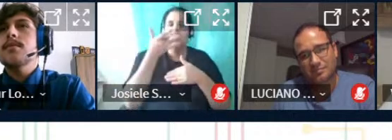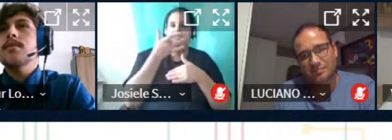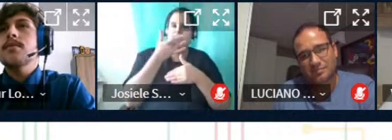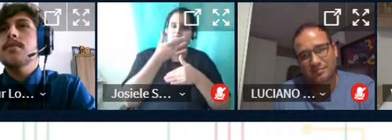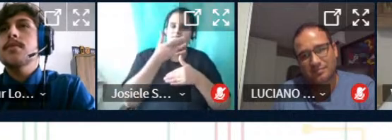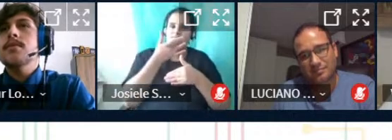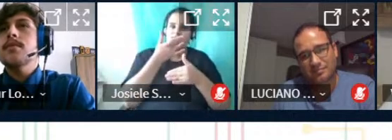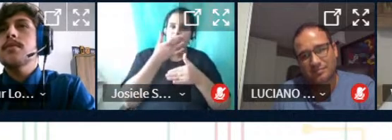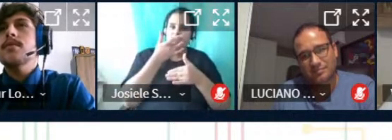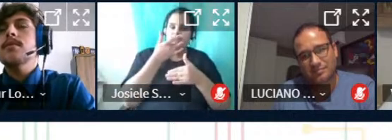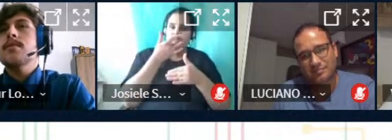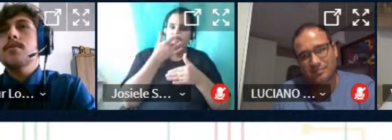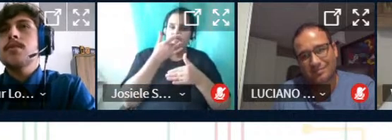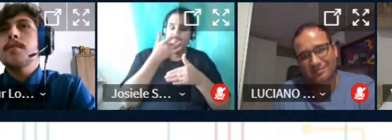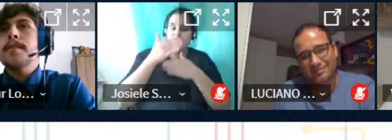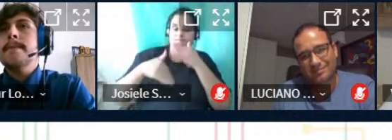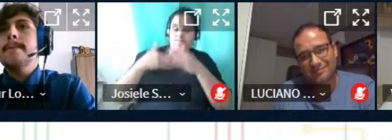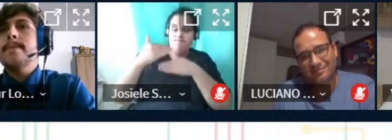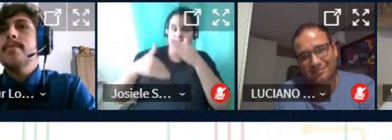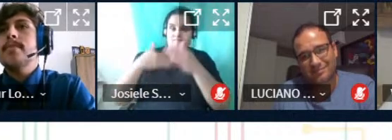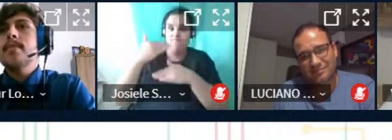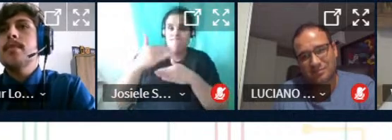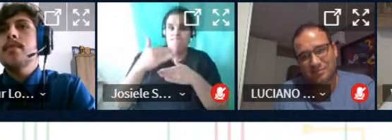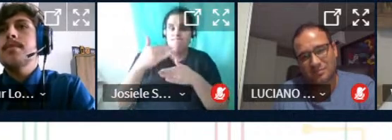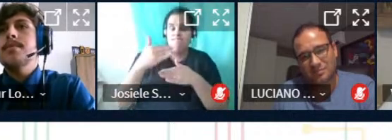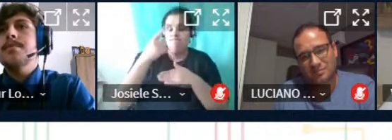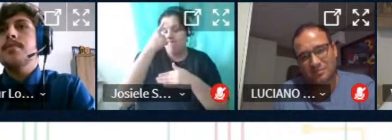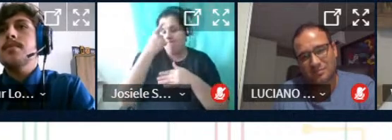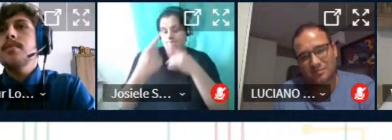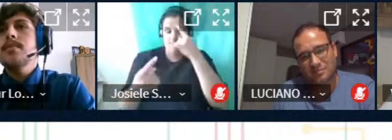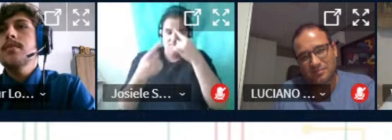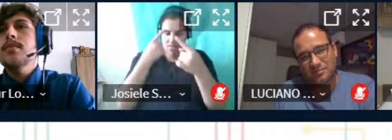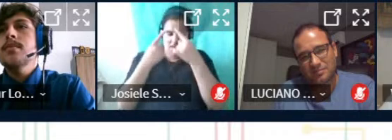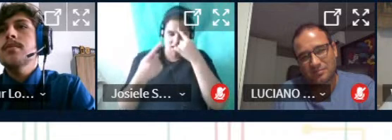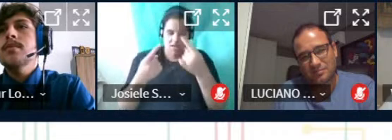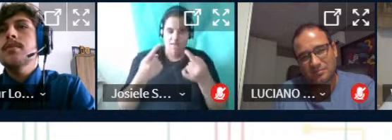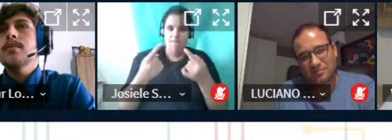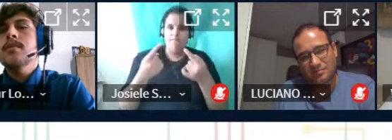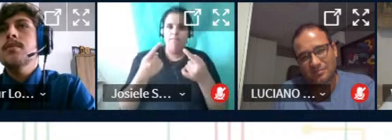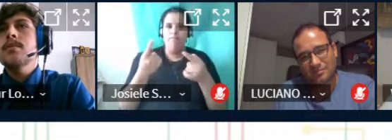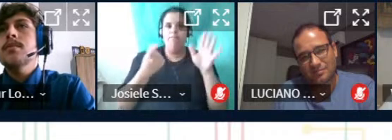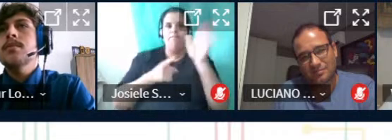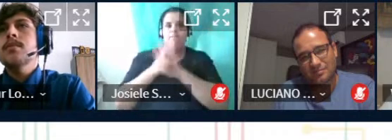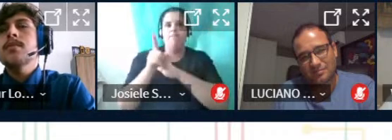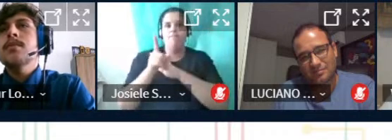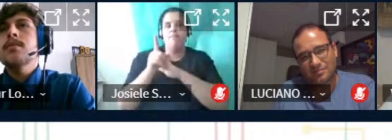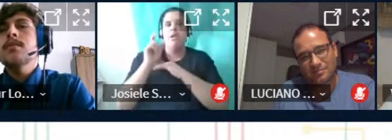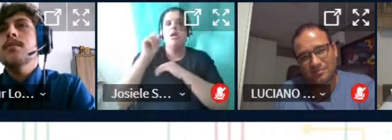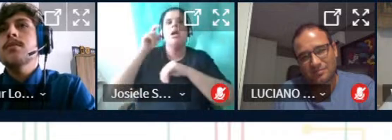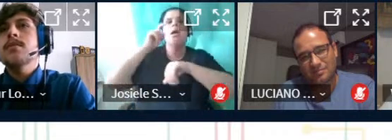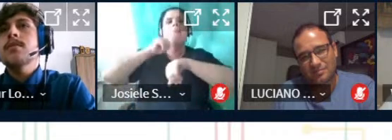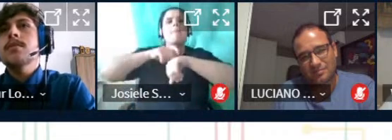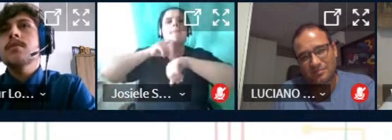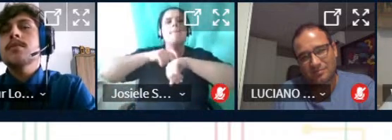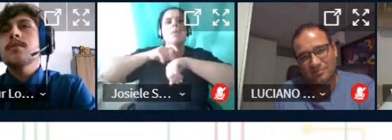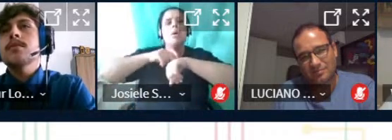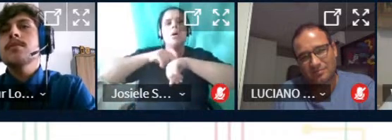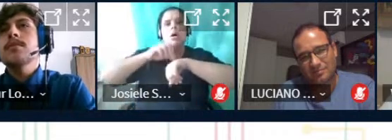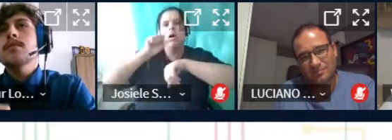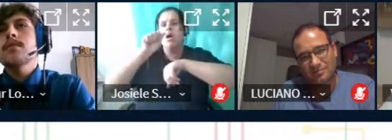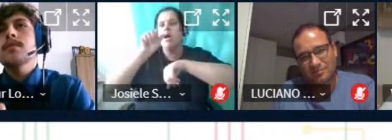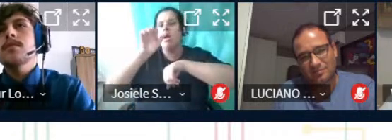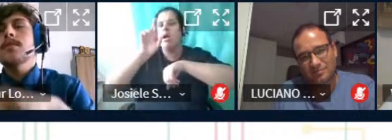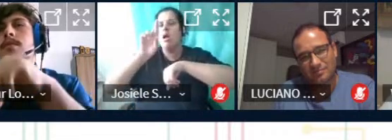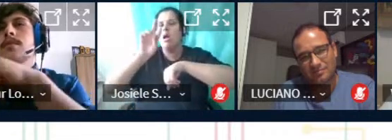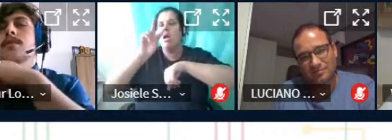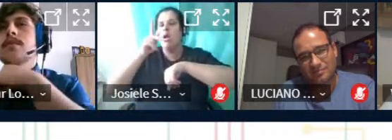a construção da ideia a pergunta é em que momento Arthur como é que